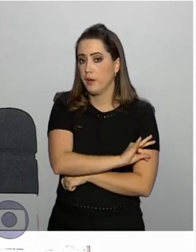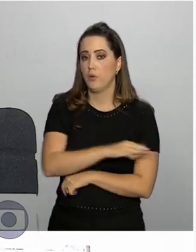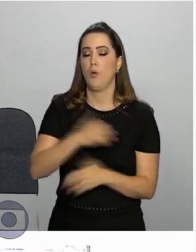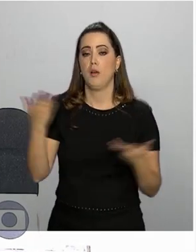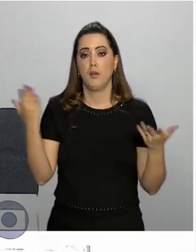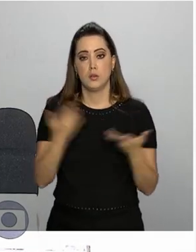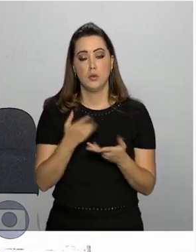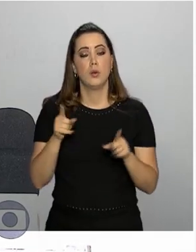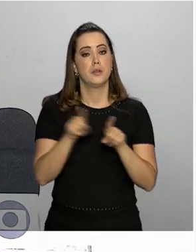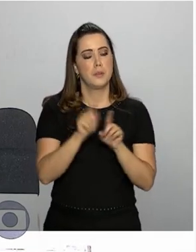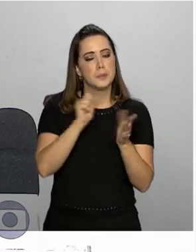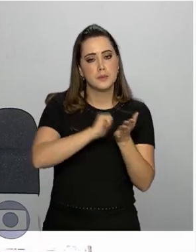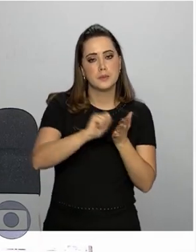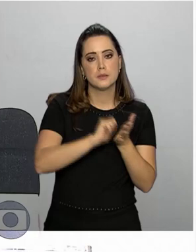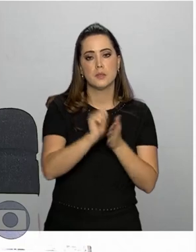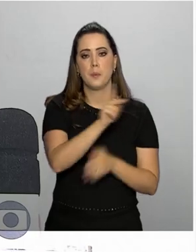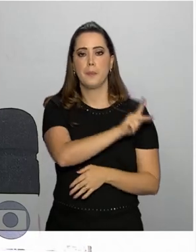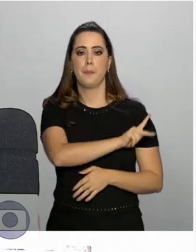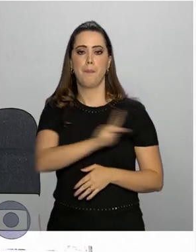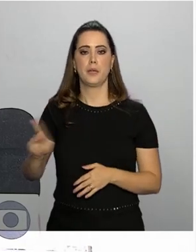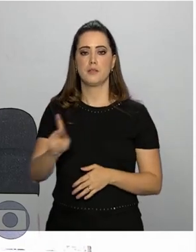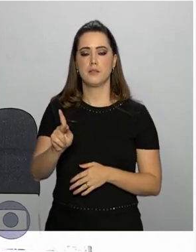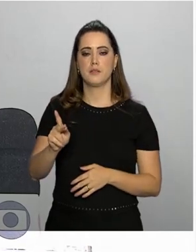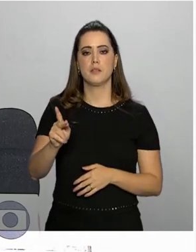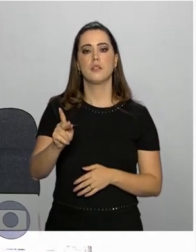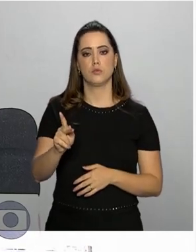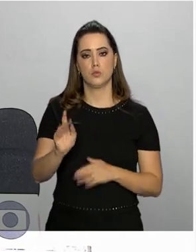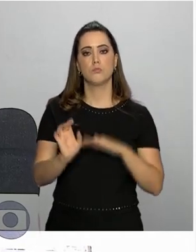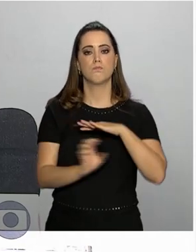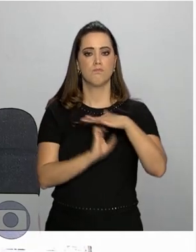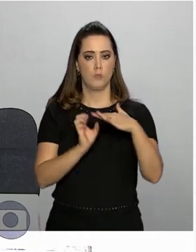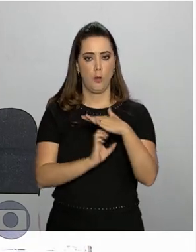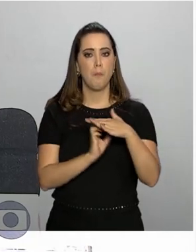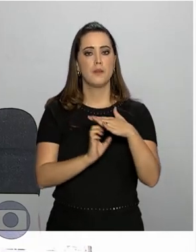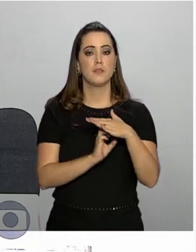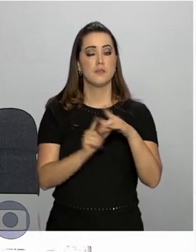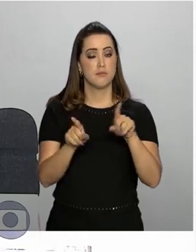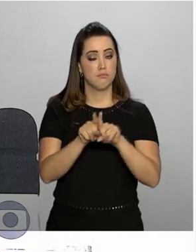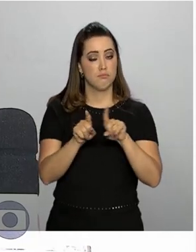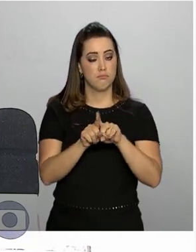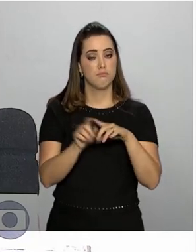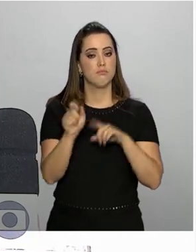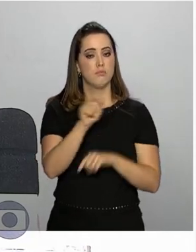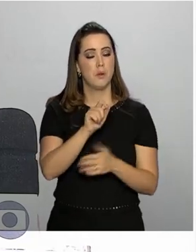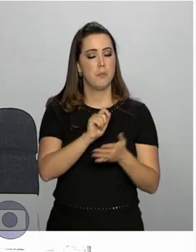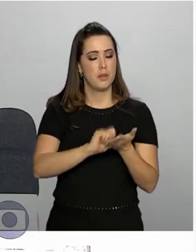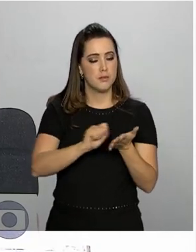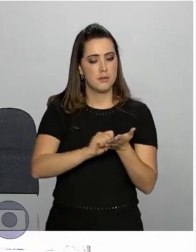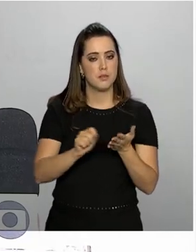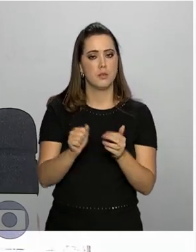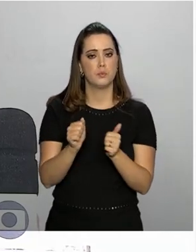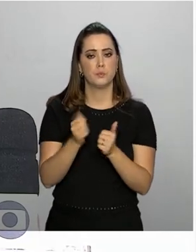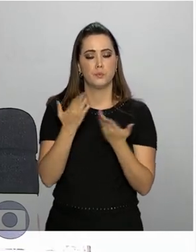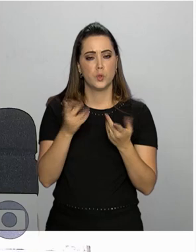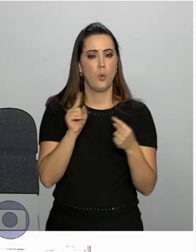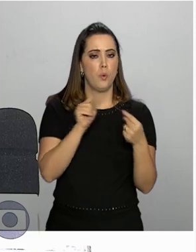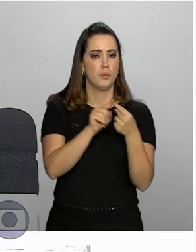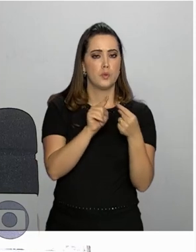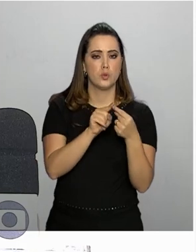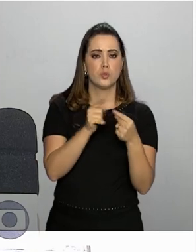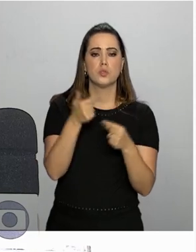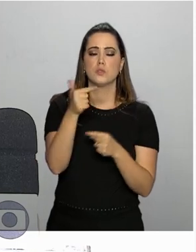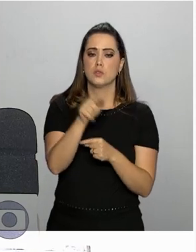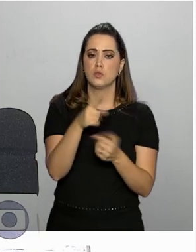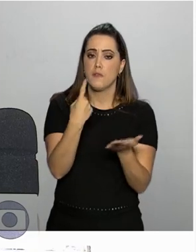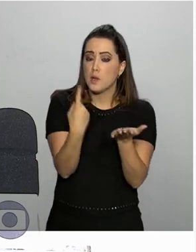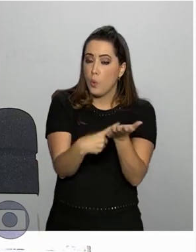mas também pelo presidente da empresa. O objetivo da ação é reforçar